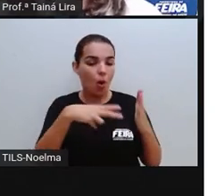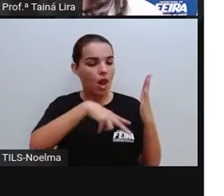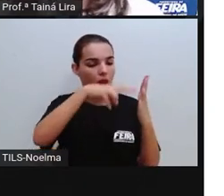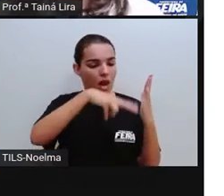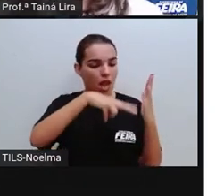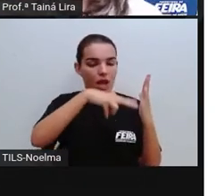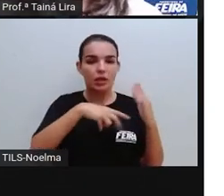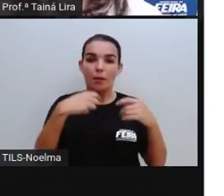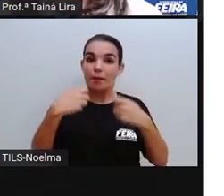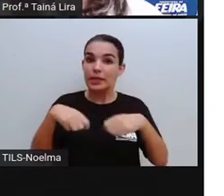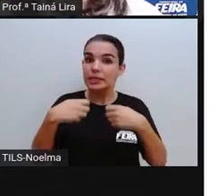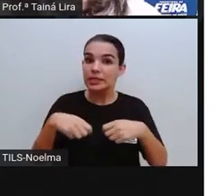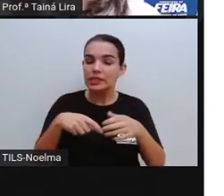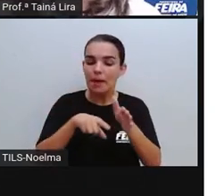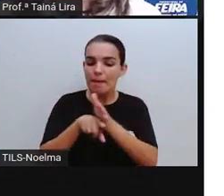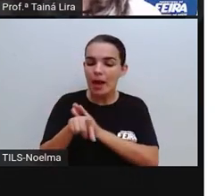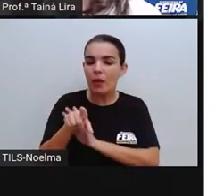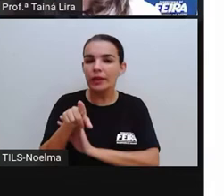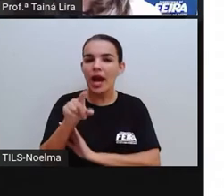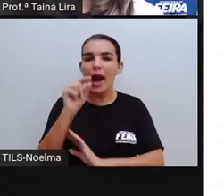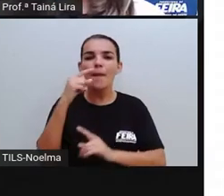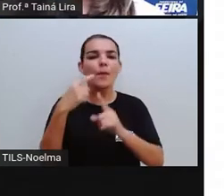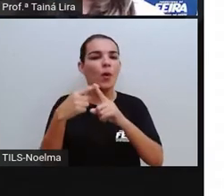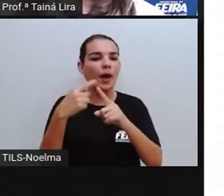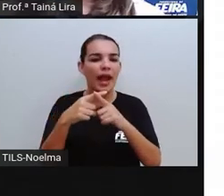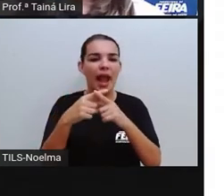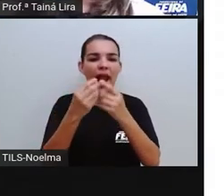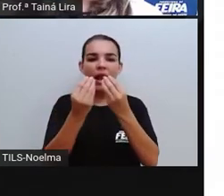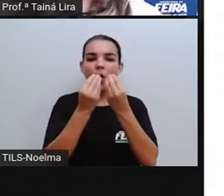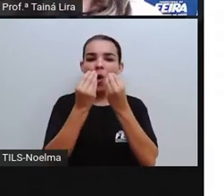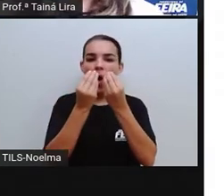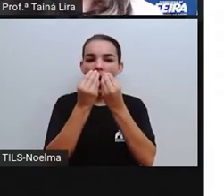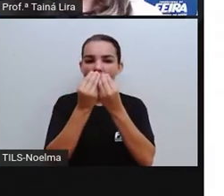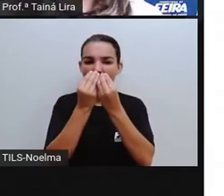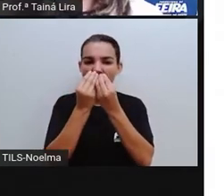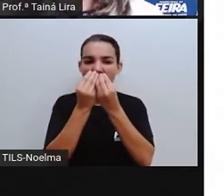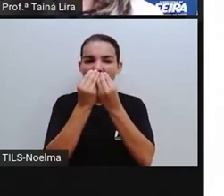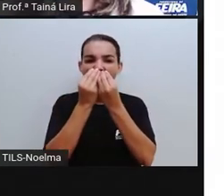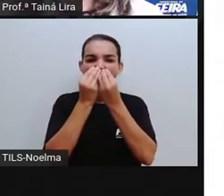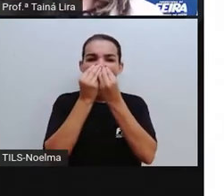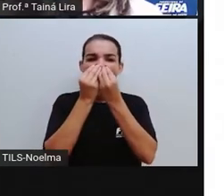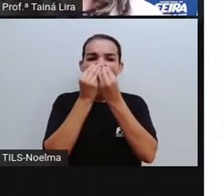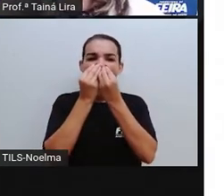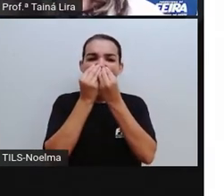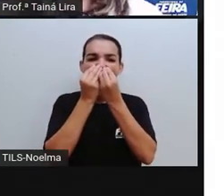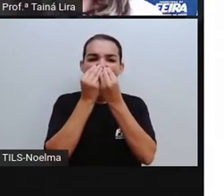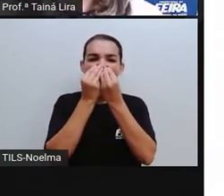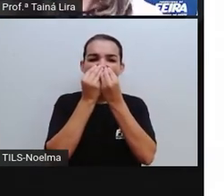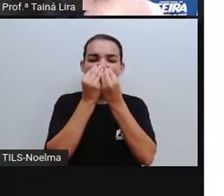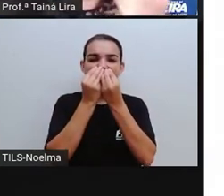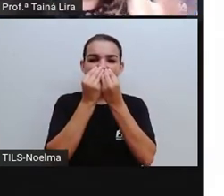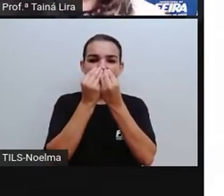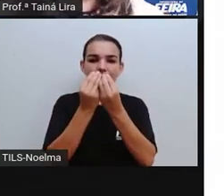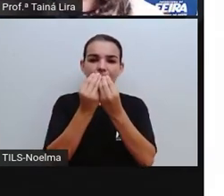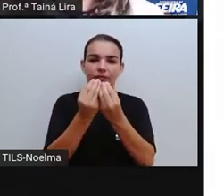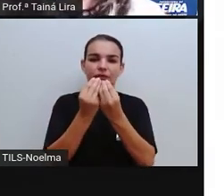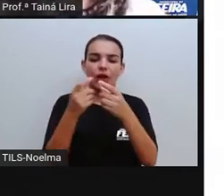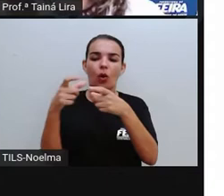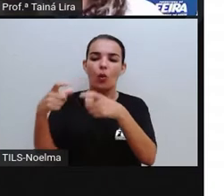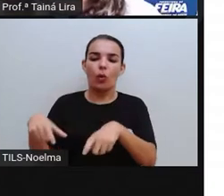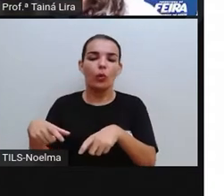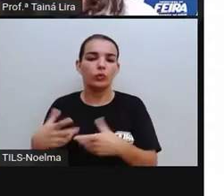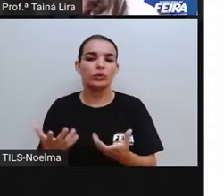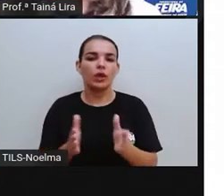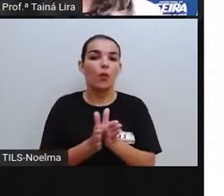Como? E a gente pode fazer outros questionamentos também, né? Ele pergunta por quê, mas a gente poderia pensar no como, no onde,